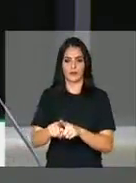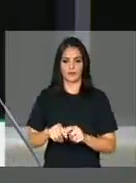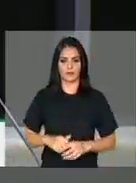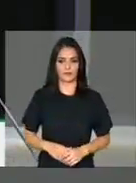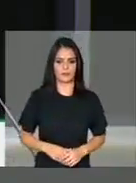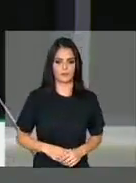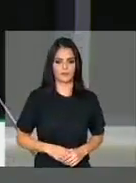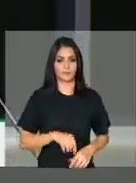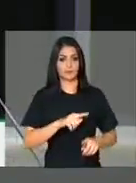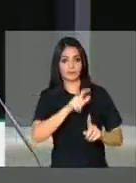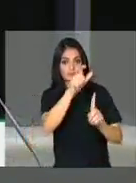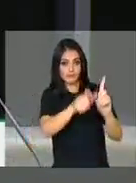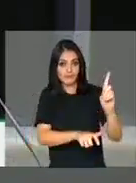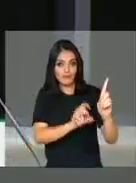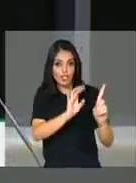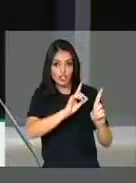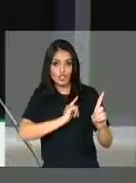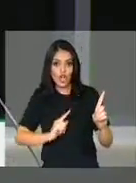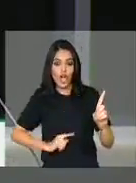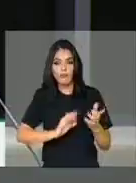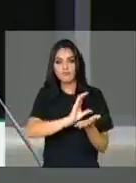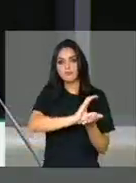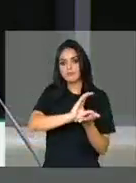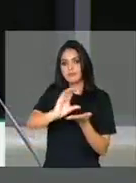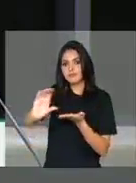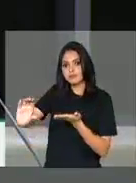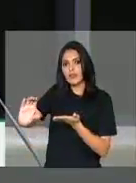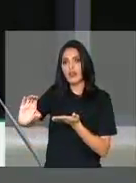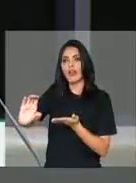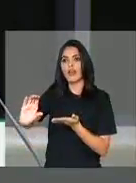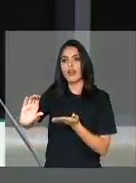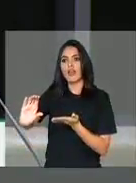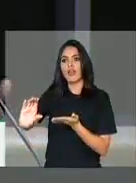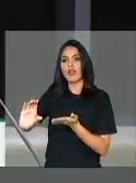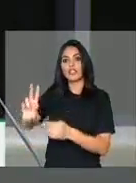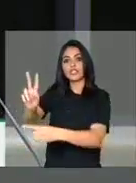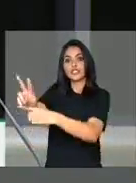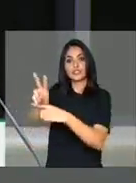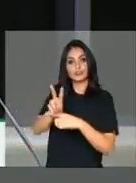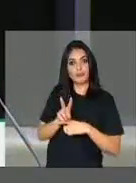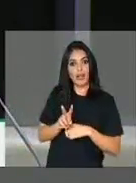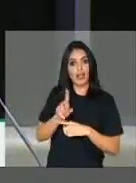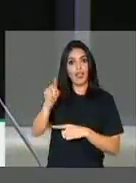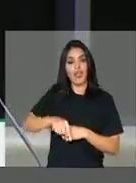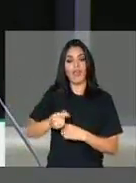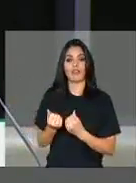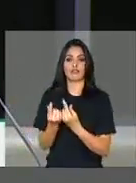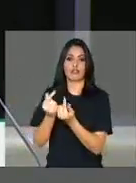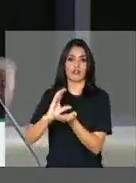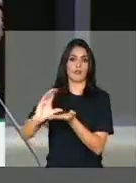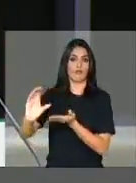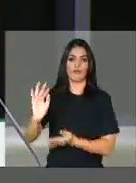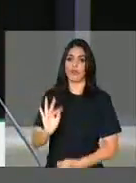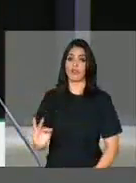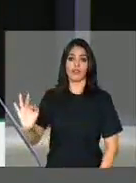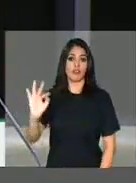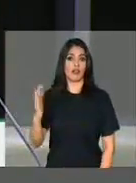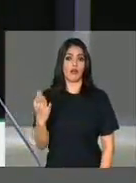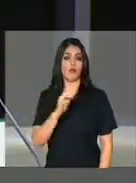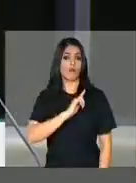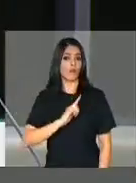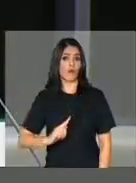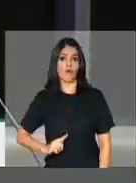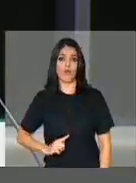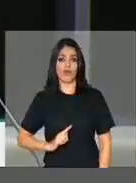porque ele fez apenas um repasse de antecipação de empréstimo, que são recursos federais, e que o